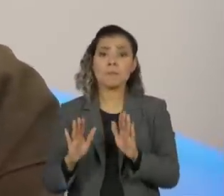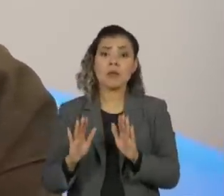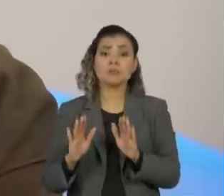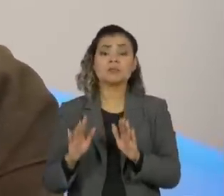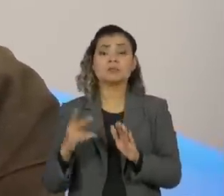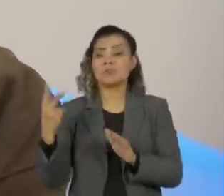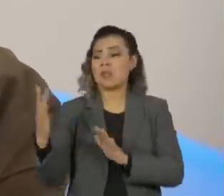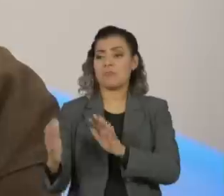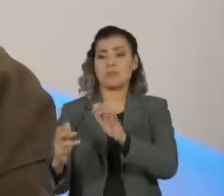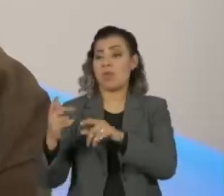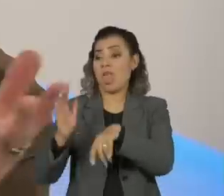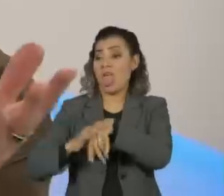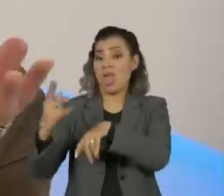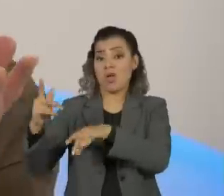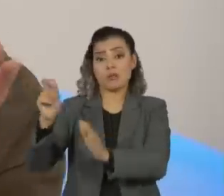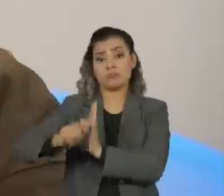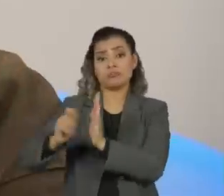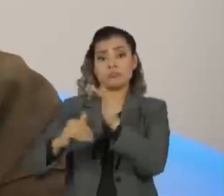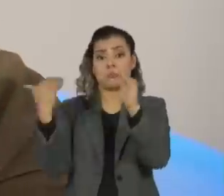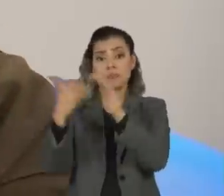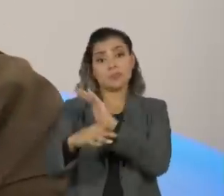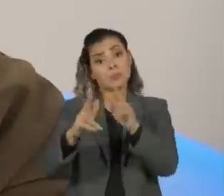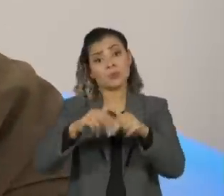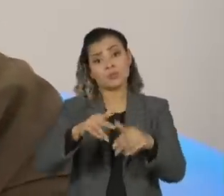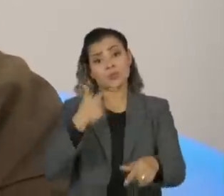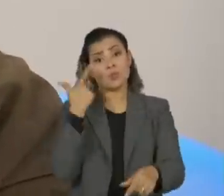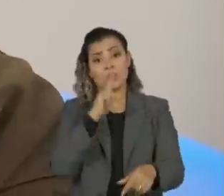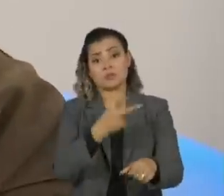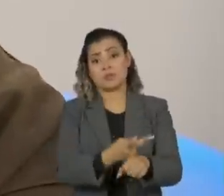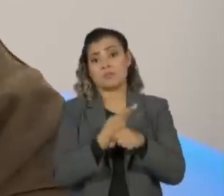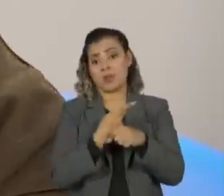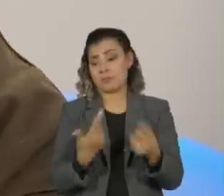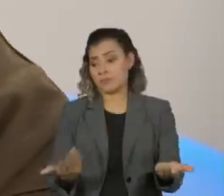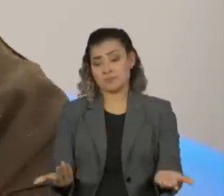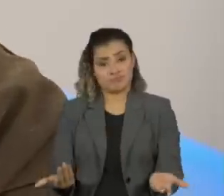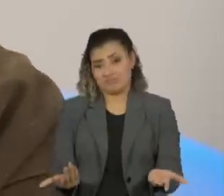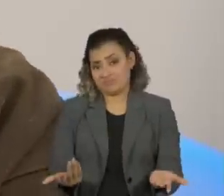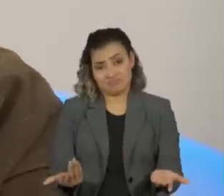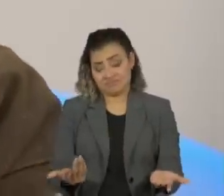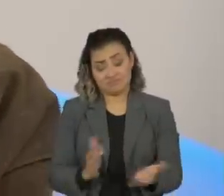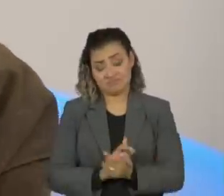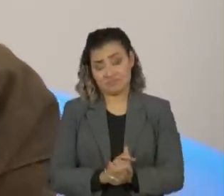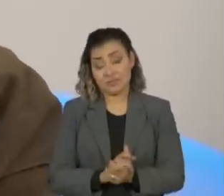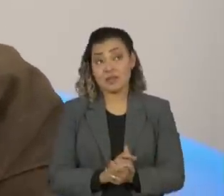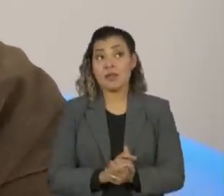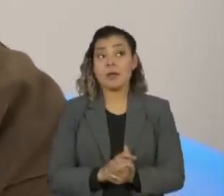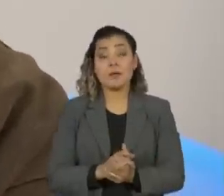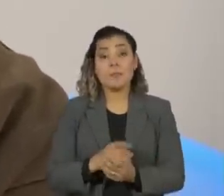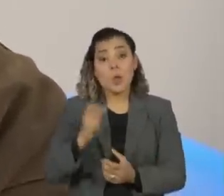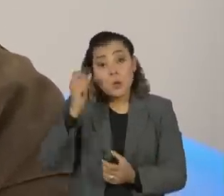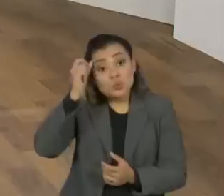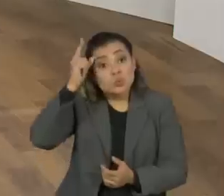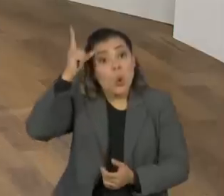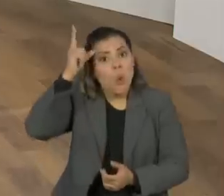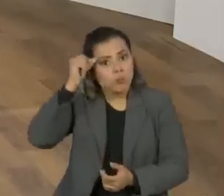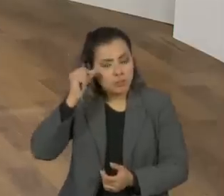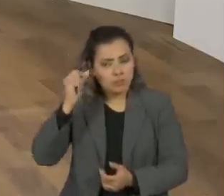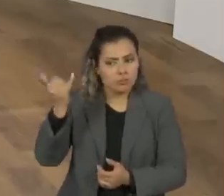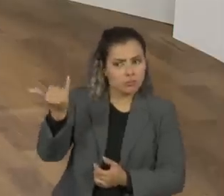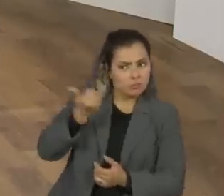graça dela mesmo, escreveu no Grammy, eu acabei ganhando o Grammy de uma maneira absolutamente insólita, entendeu? E quando eu soube da coisa do